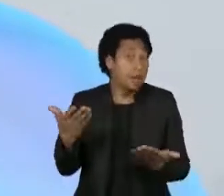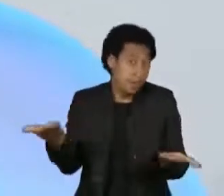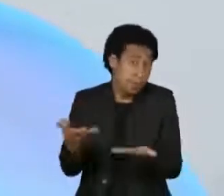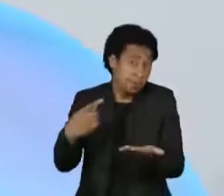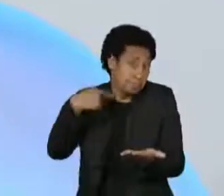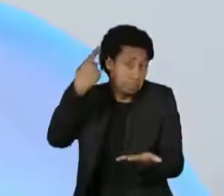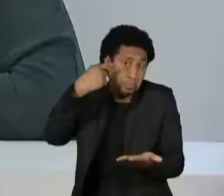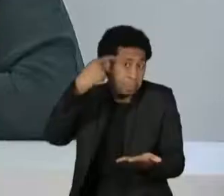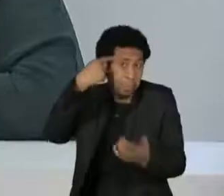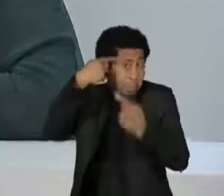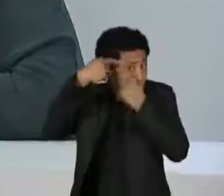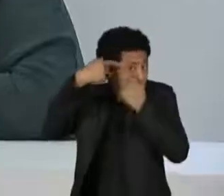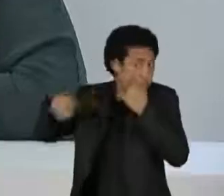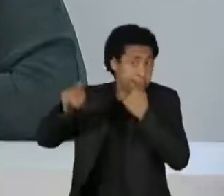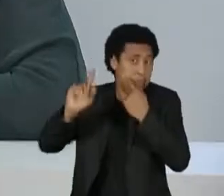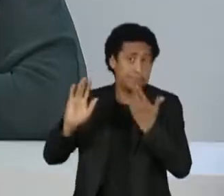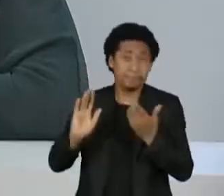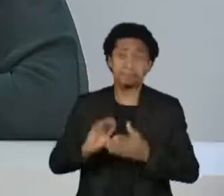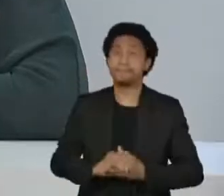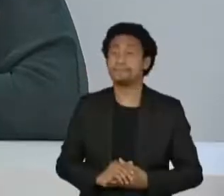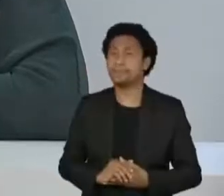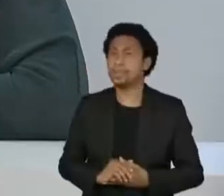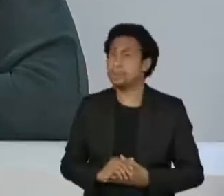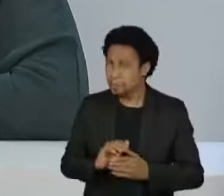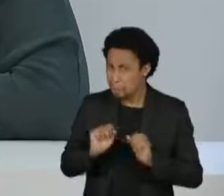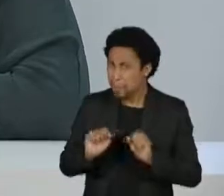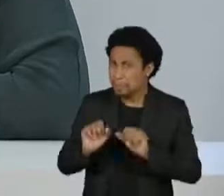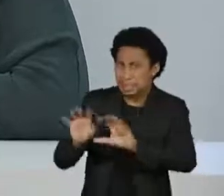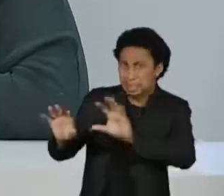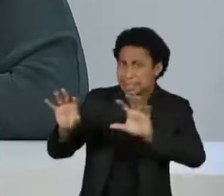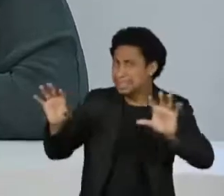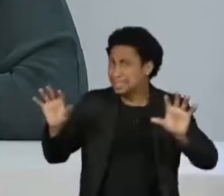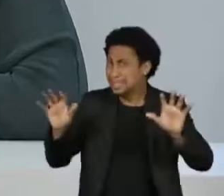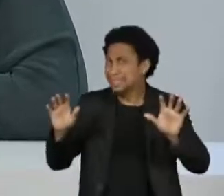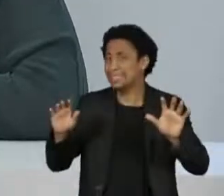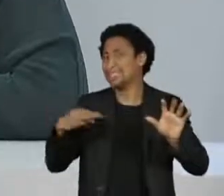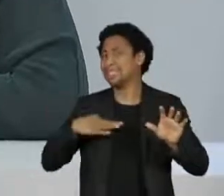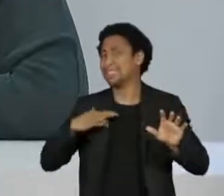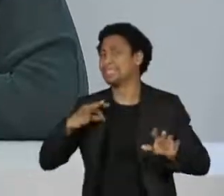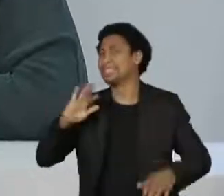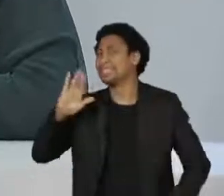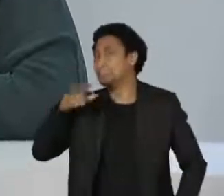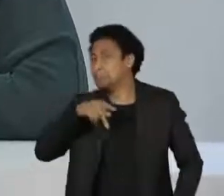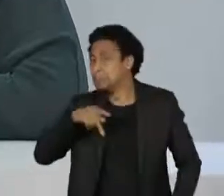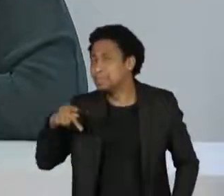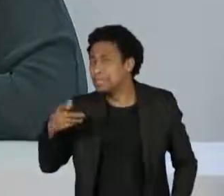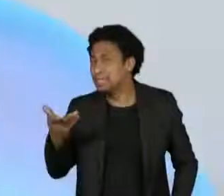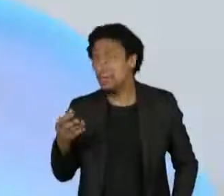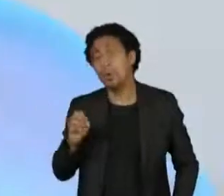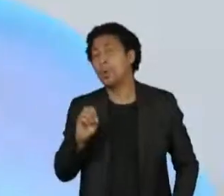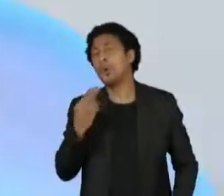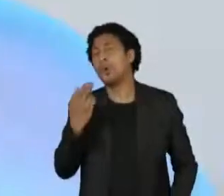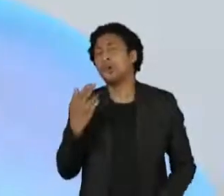maluco. E o senhor acha que tem impacto na campanha nacional, ou o senhor acha que é só um episódio dantesco que será esquecido?